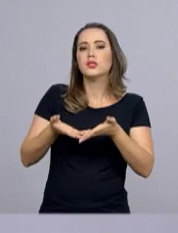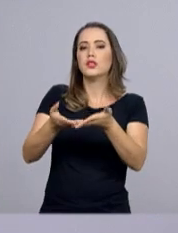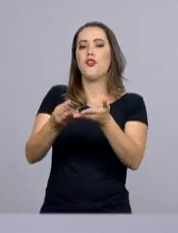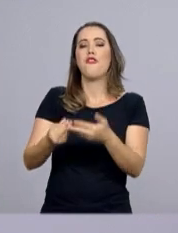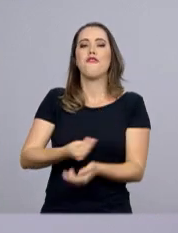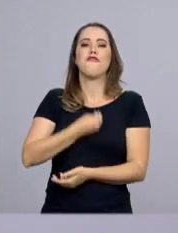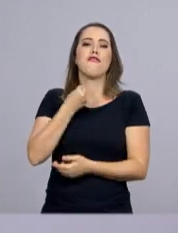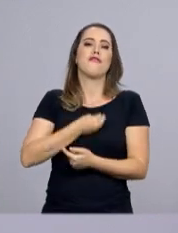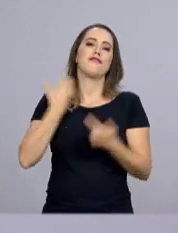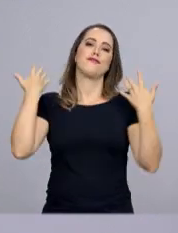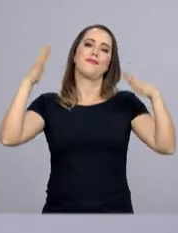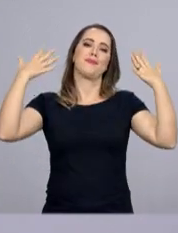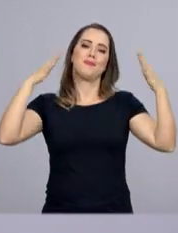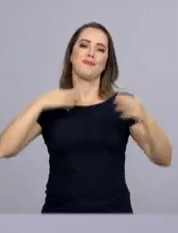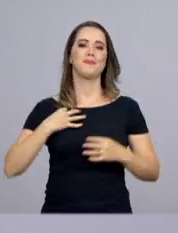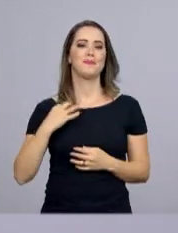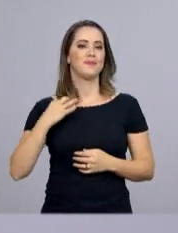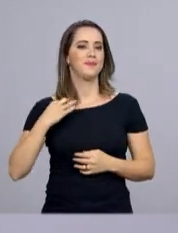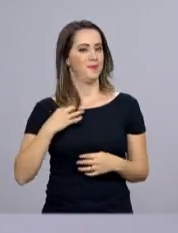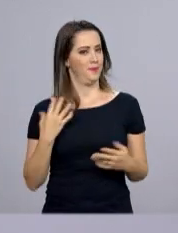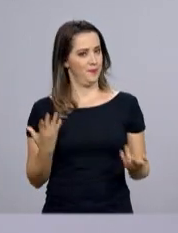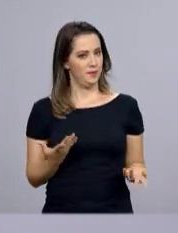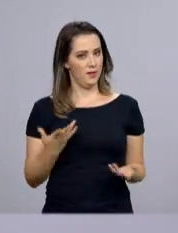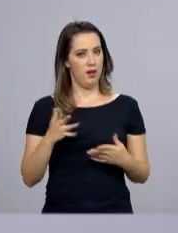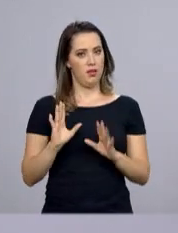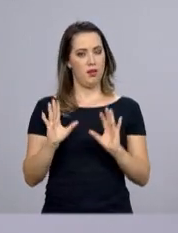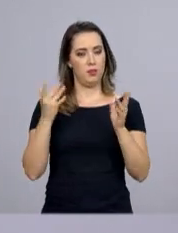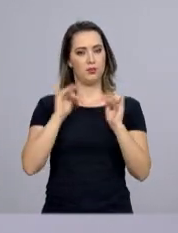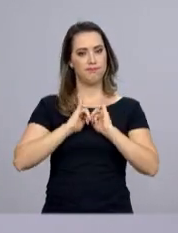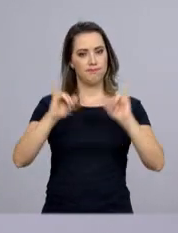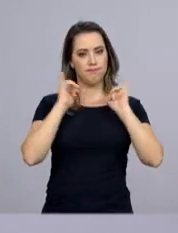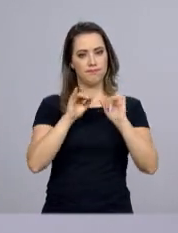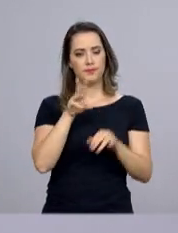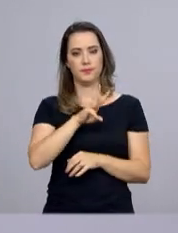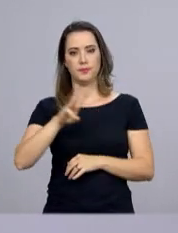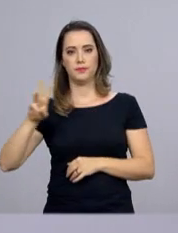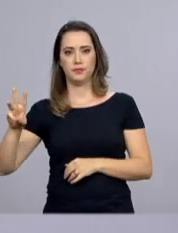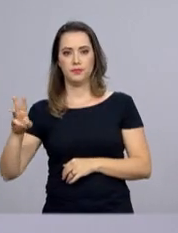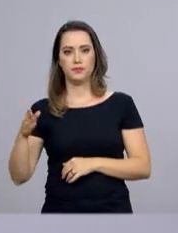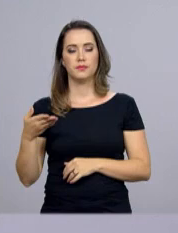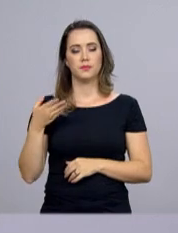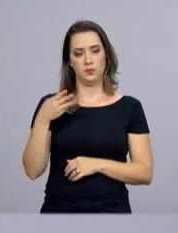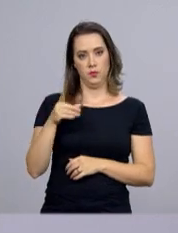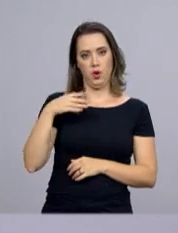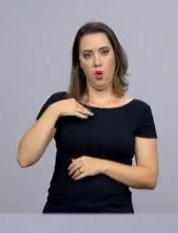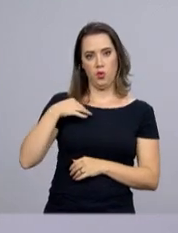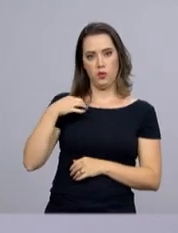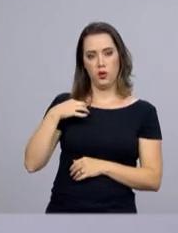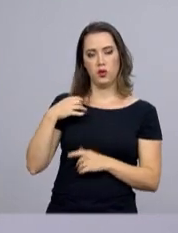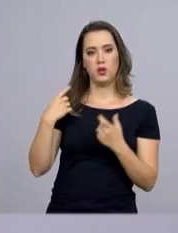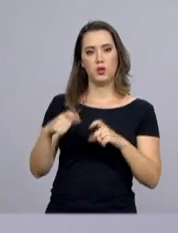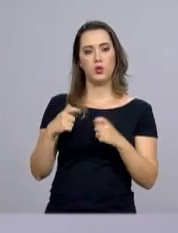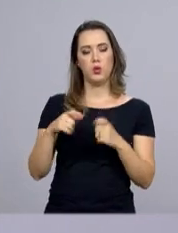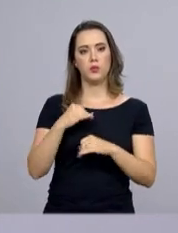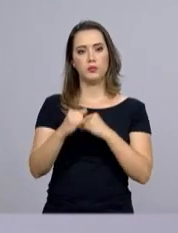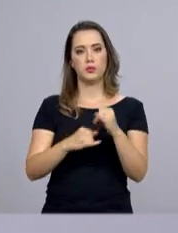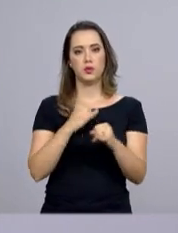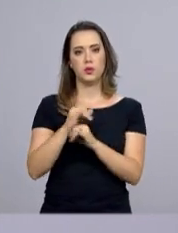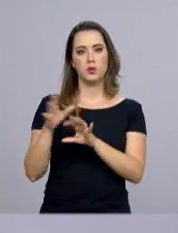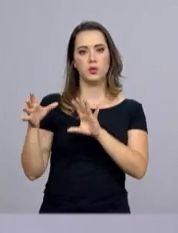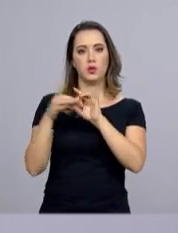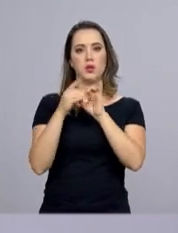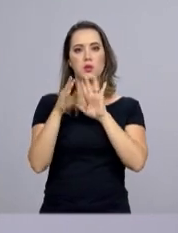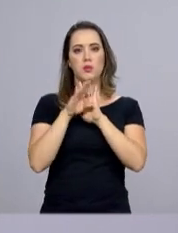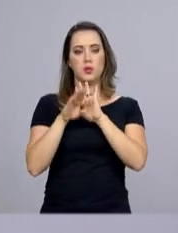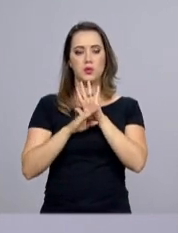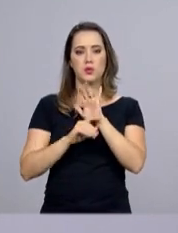Viva Voluntário. Durante a cerimônia, também foi lançada a Plataforma Digital do Voluntariado, um espaço na internet que vai conectar